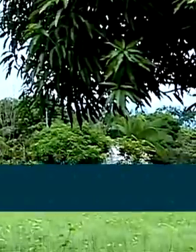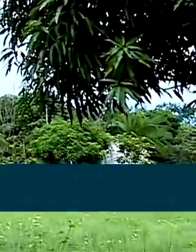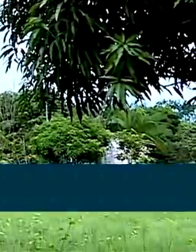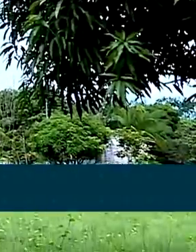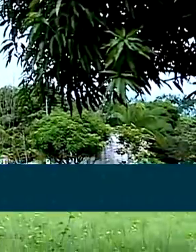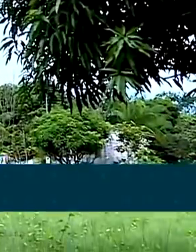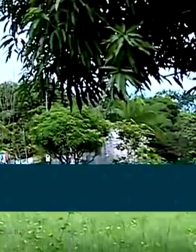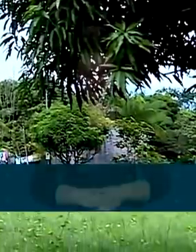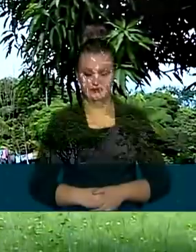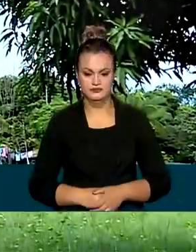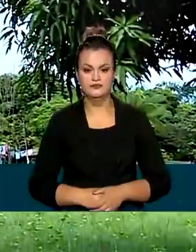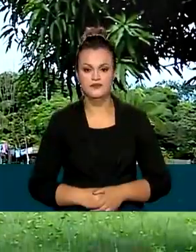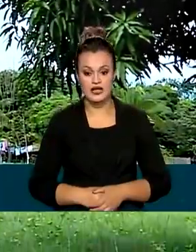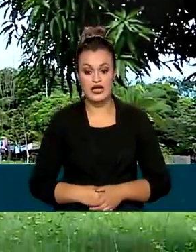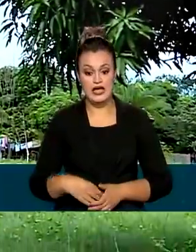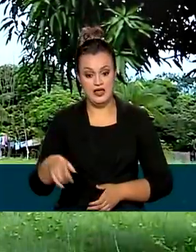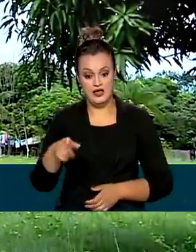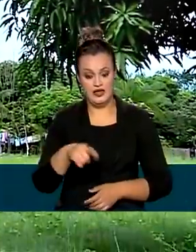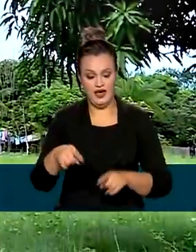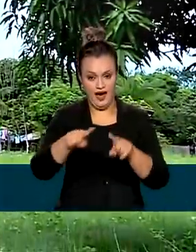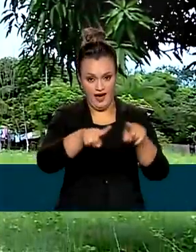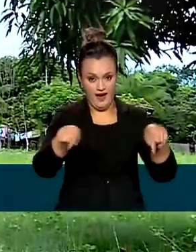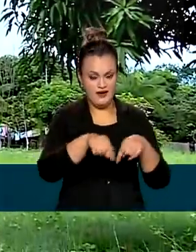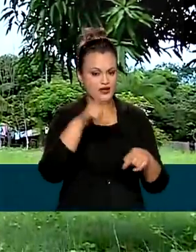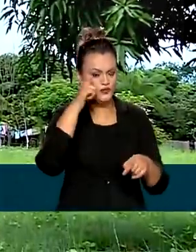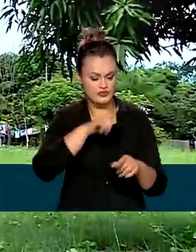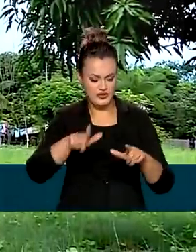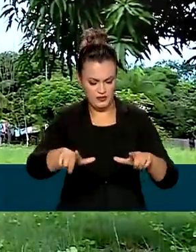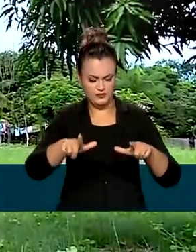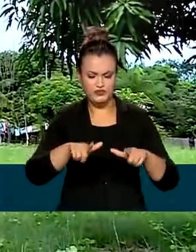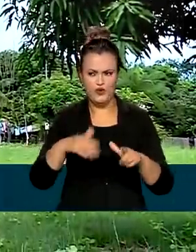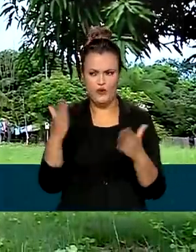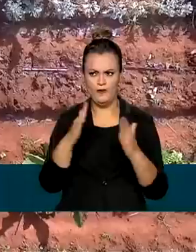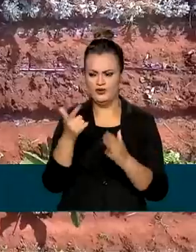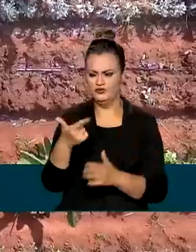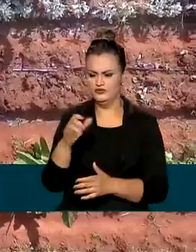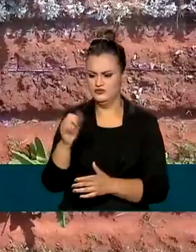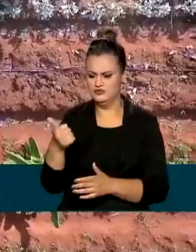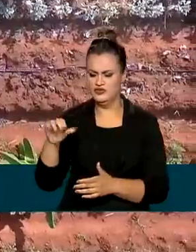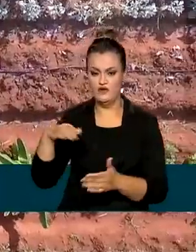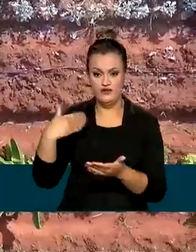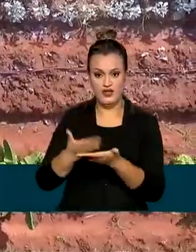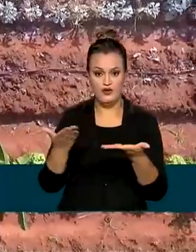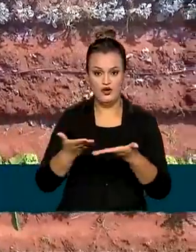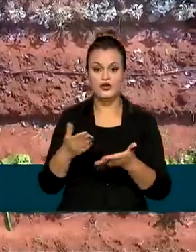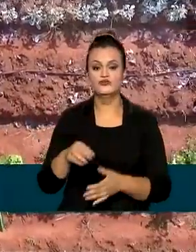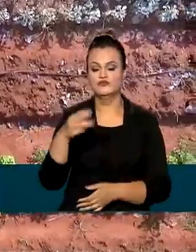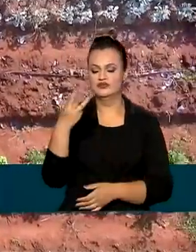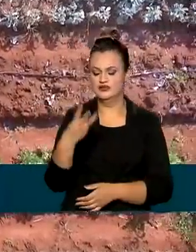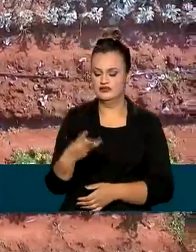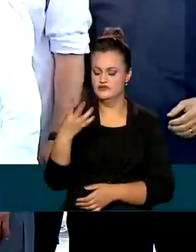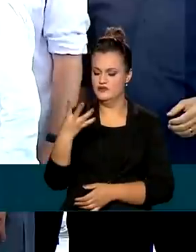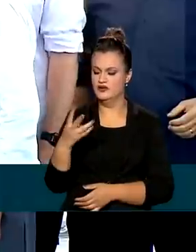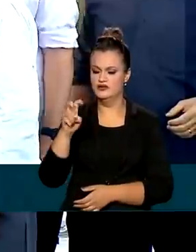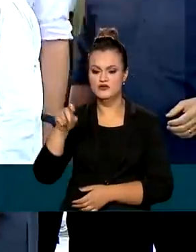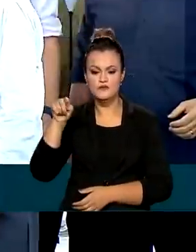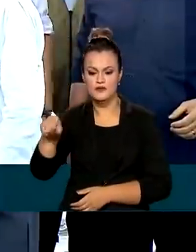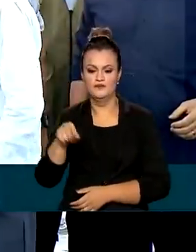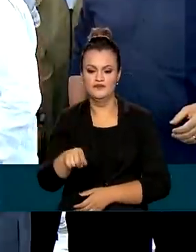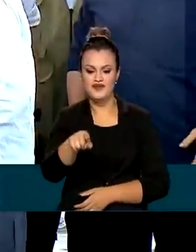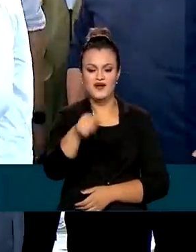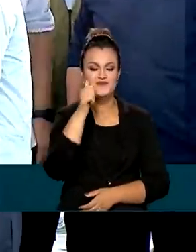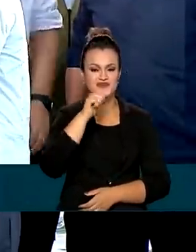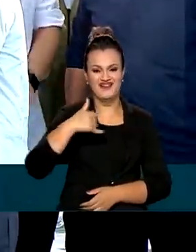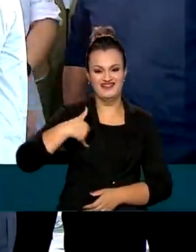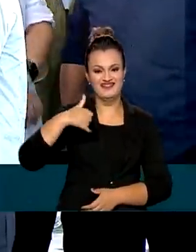o número de propriedades rurais regularizadas no país desde 2019 chegou a 345 mil. Dona Maria,